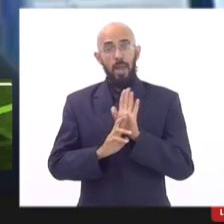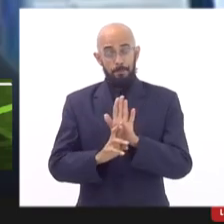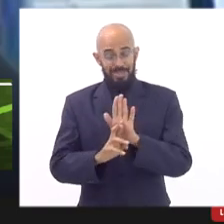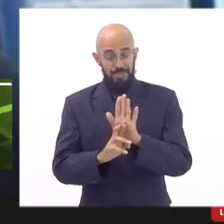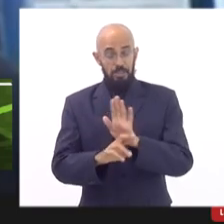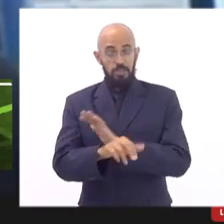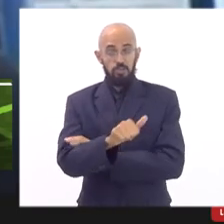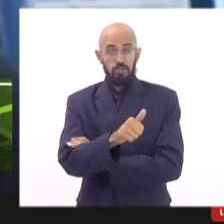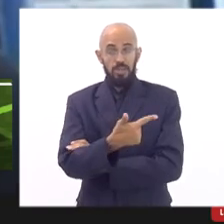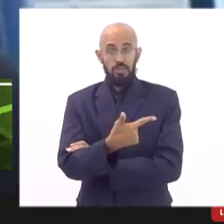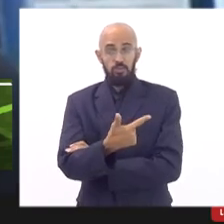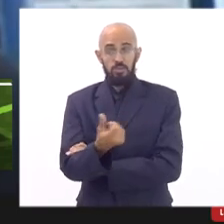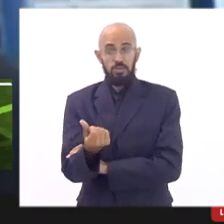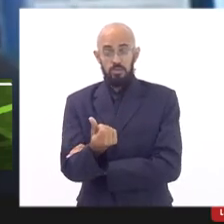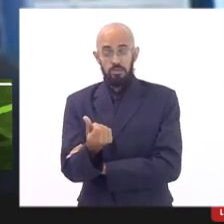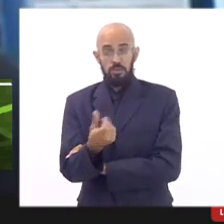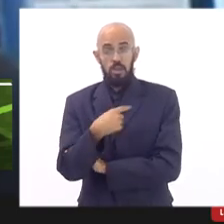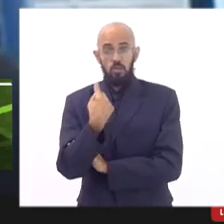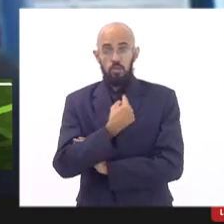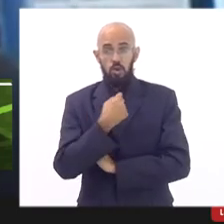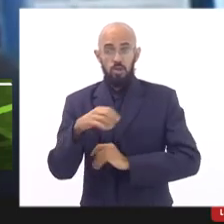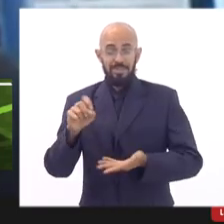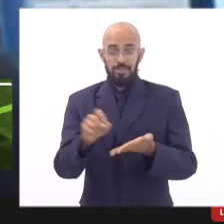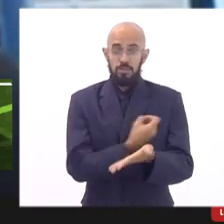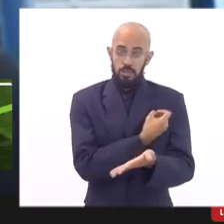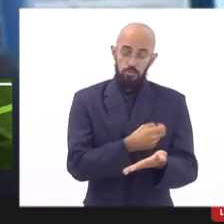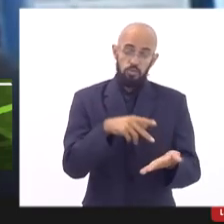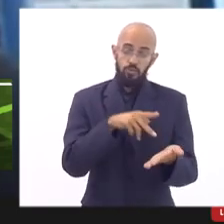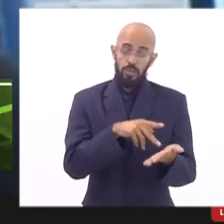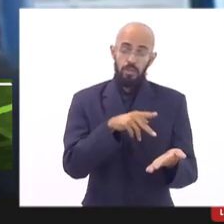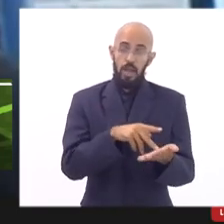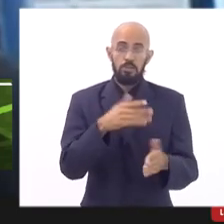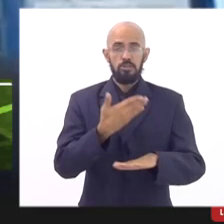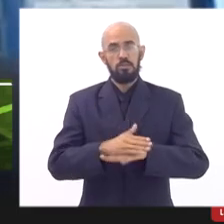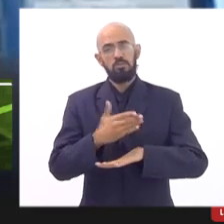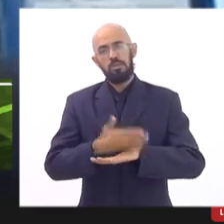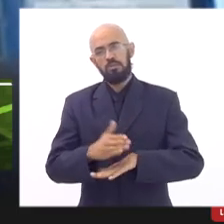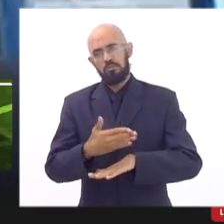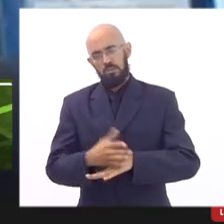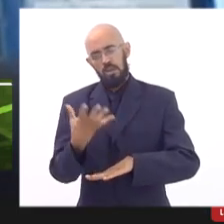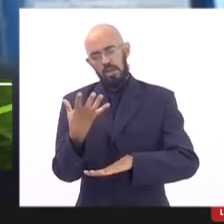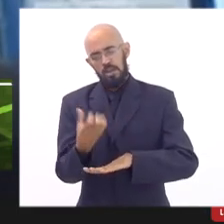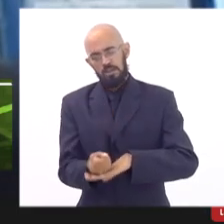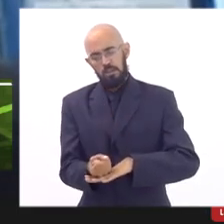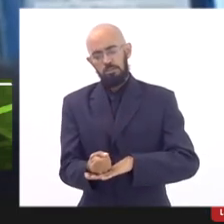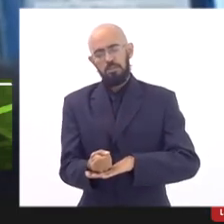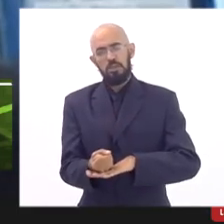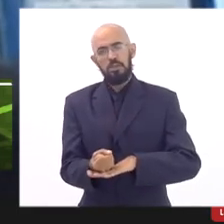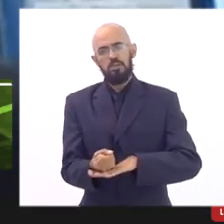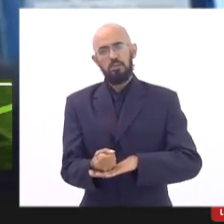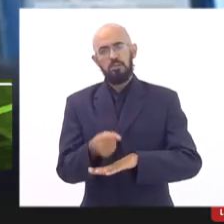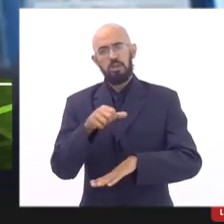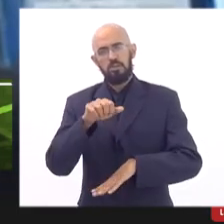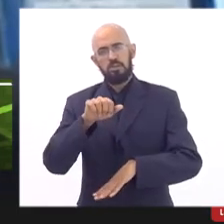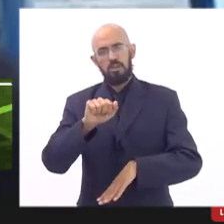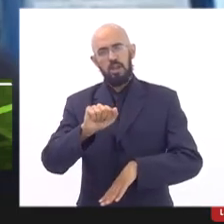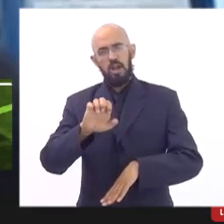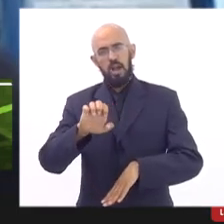nosso desejo é que o nós assinamos no termo ele realmente seja recebido pelas AES das estruturas